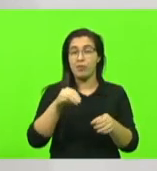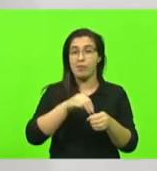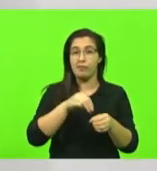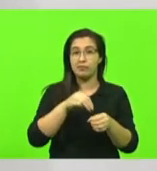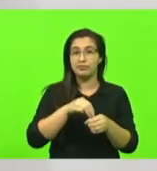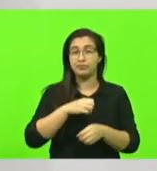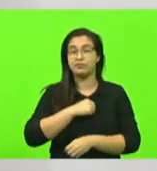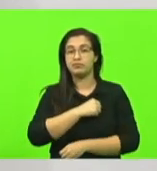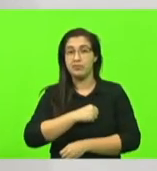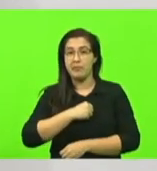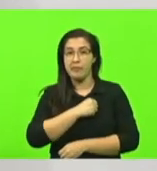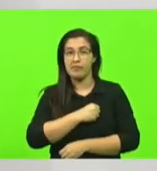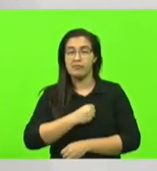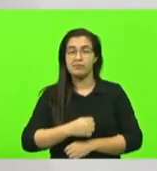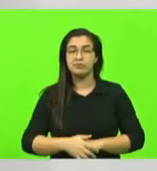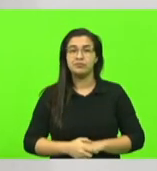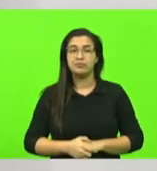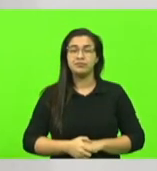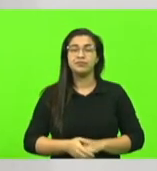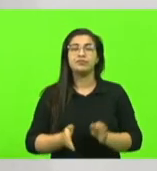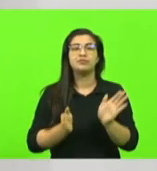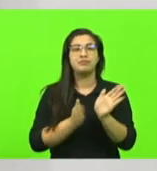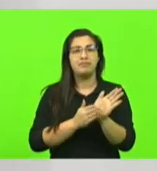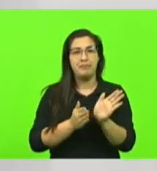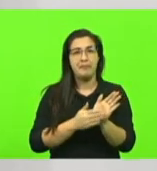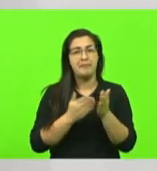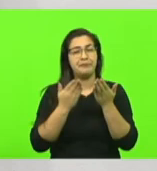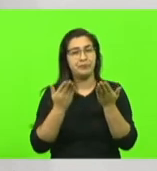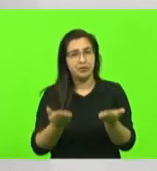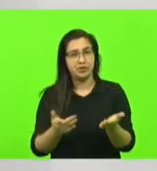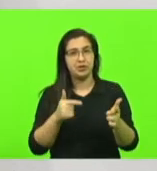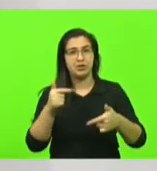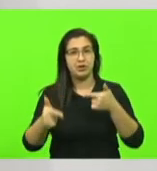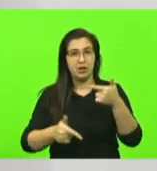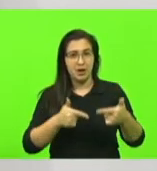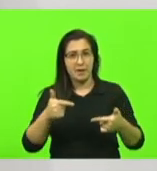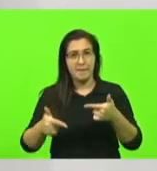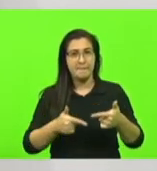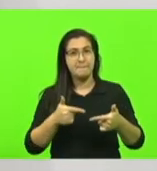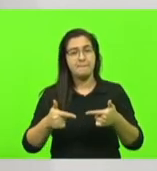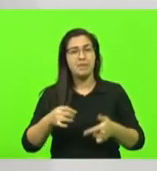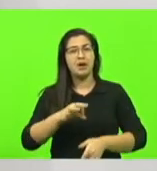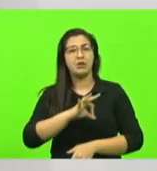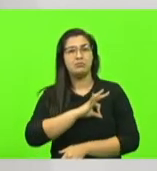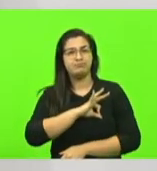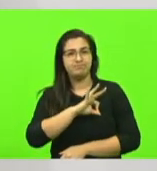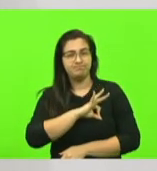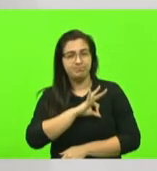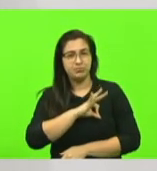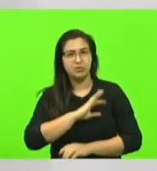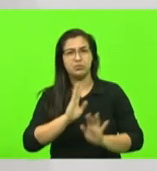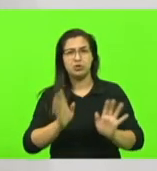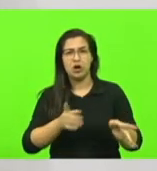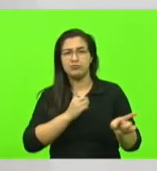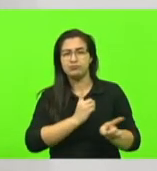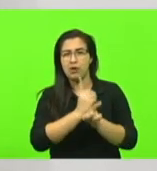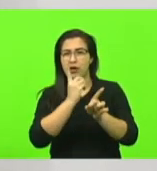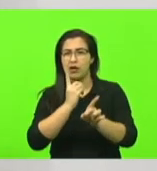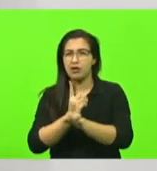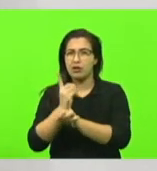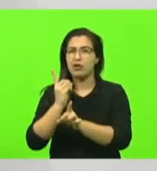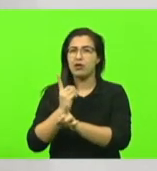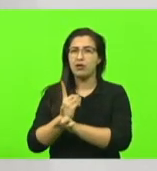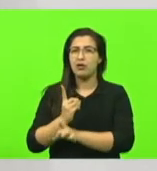parabenizar as forças policiais que tem identificado já principalmente